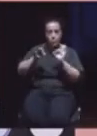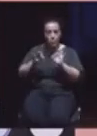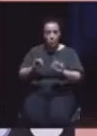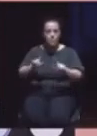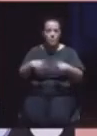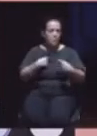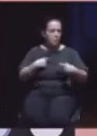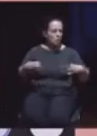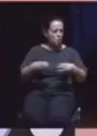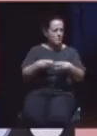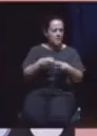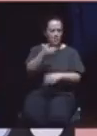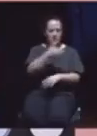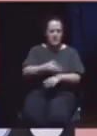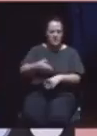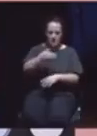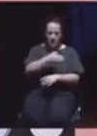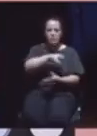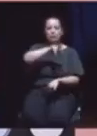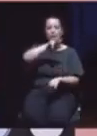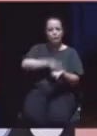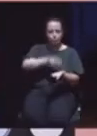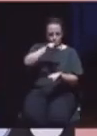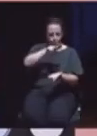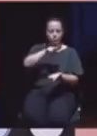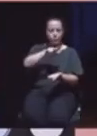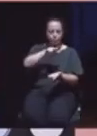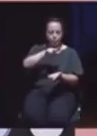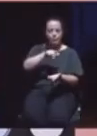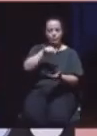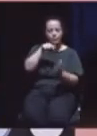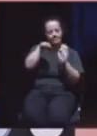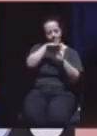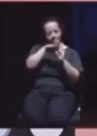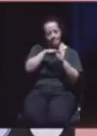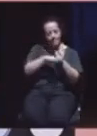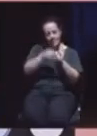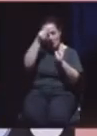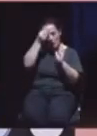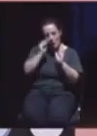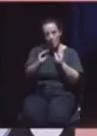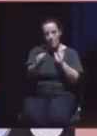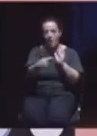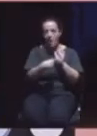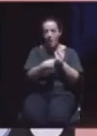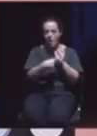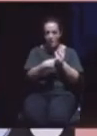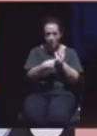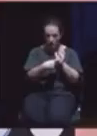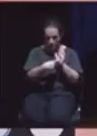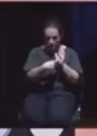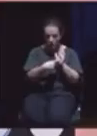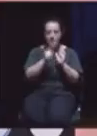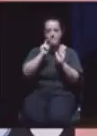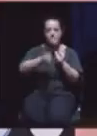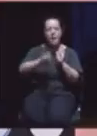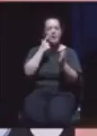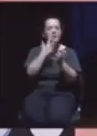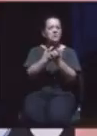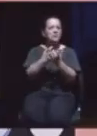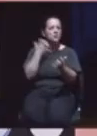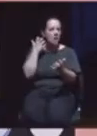7ª Comissão aprovou por unanimidade as recomendações incluídas no parecer, merecendo ser destacadas